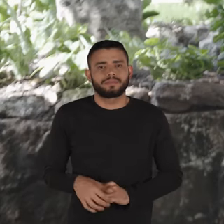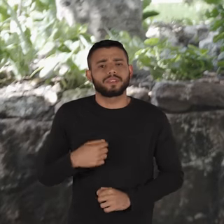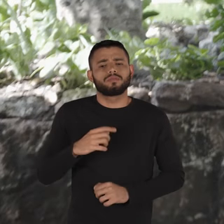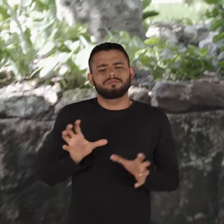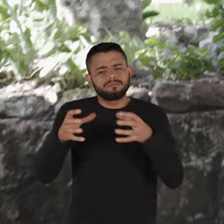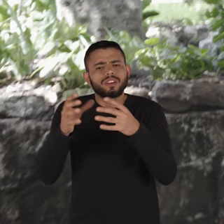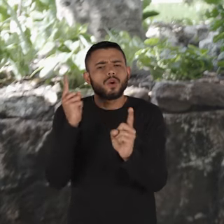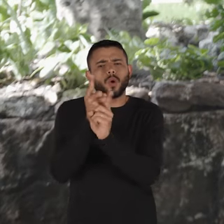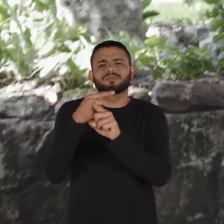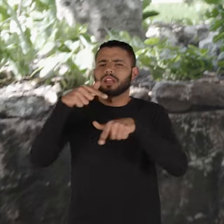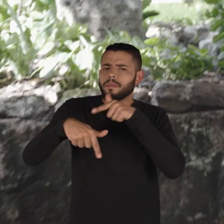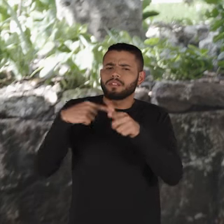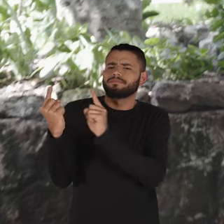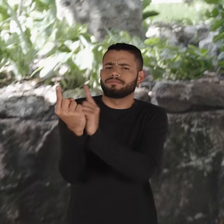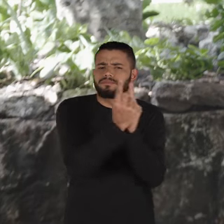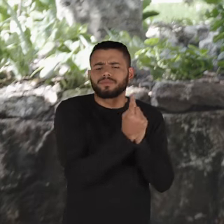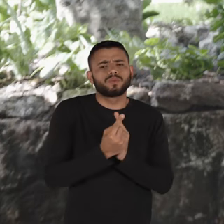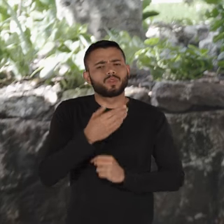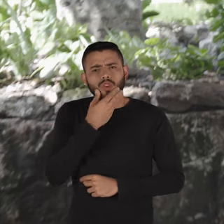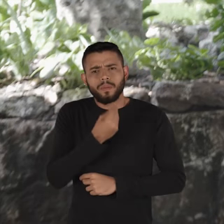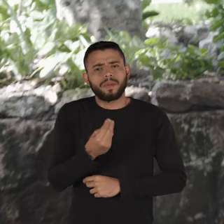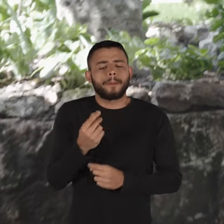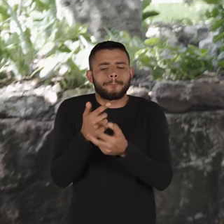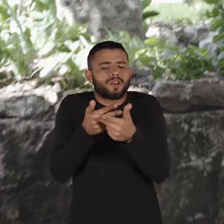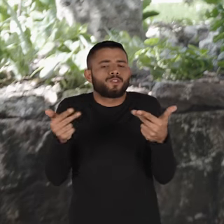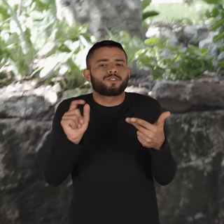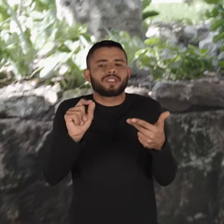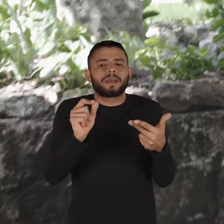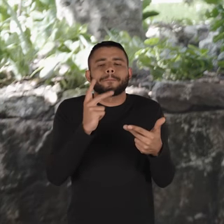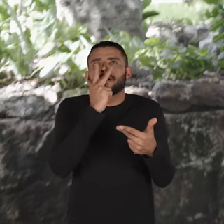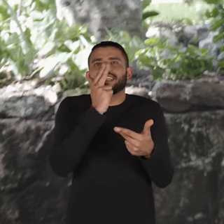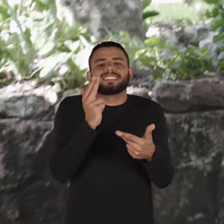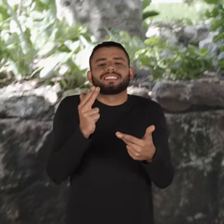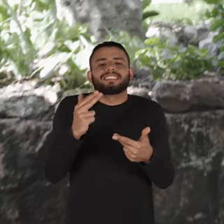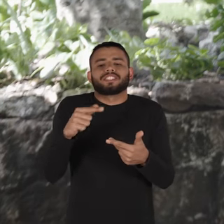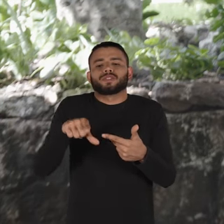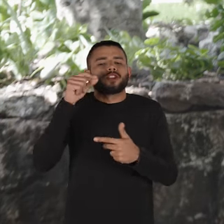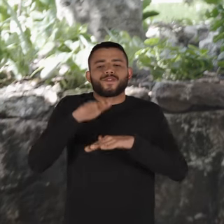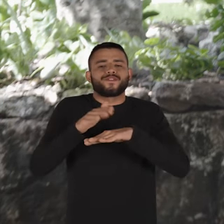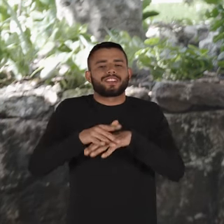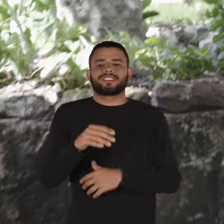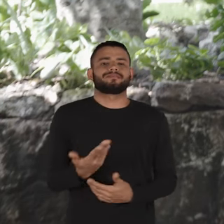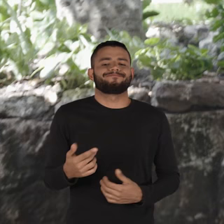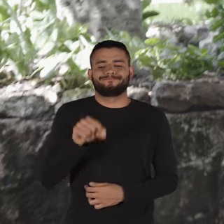esse encontro e esse trabalho com os homens é algo que quase que eu não tenho nem escolha de não fazer.